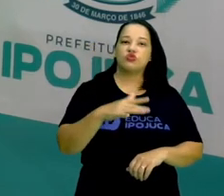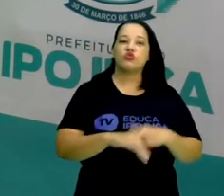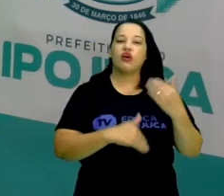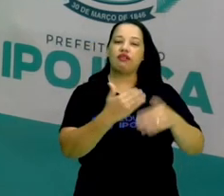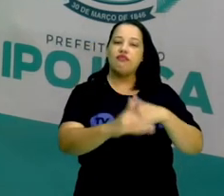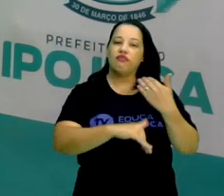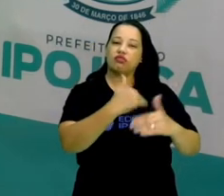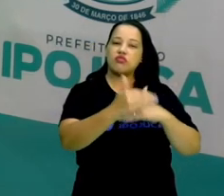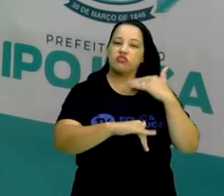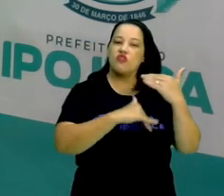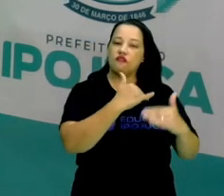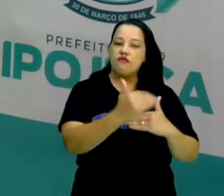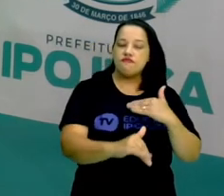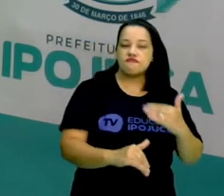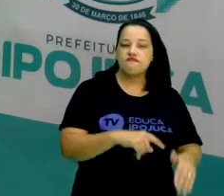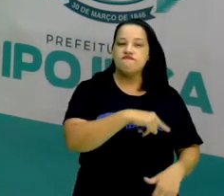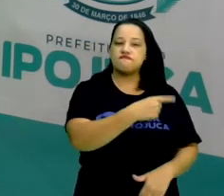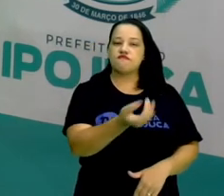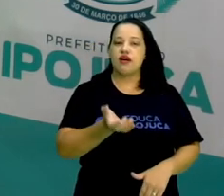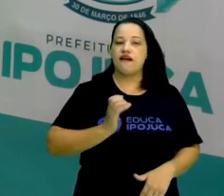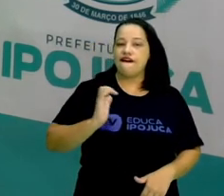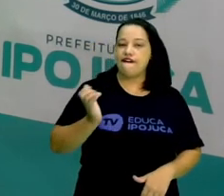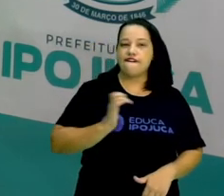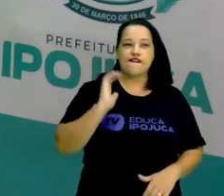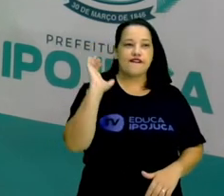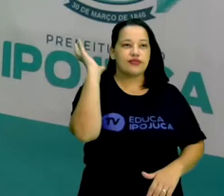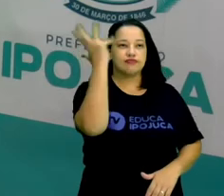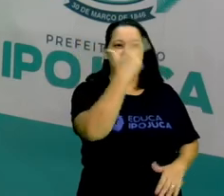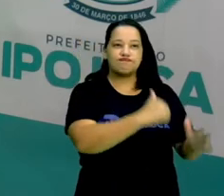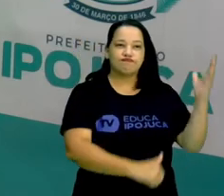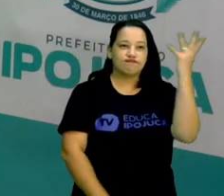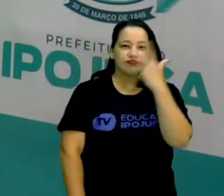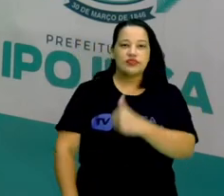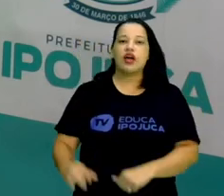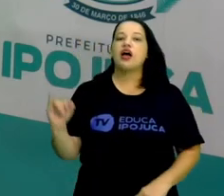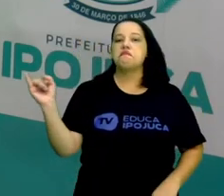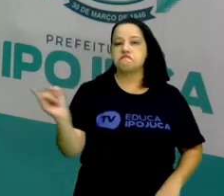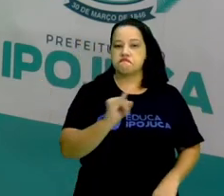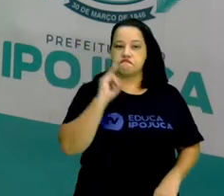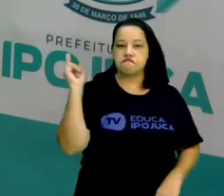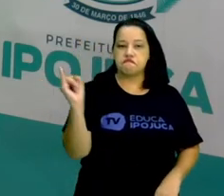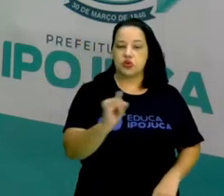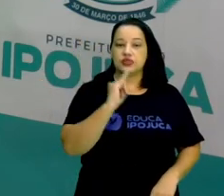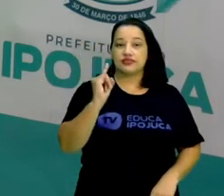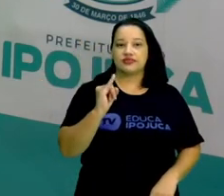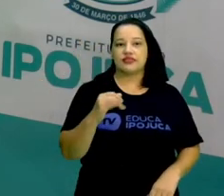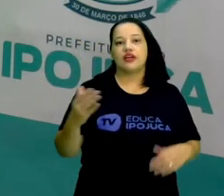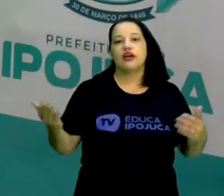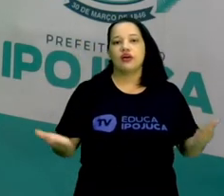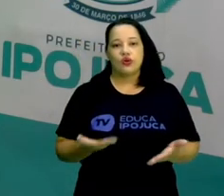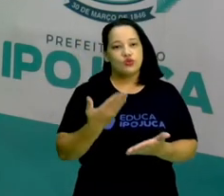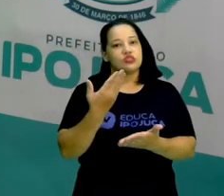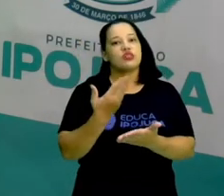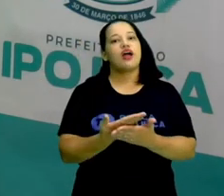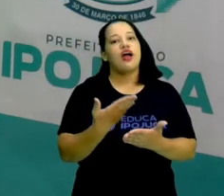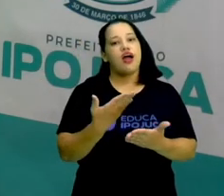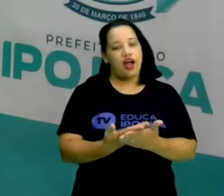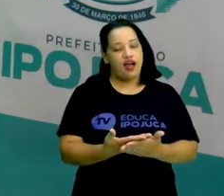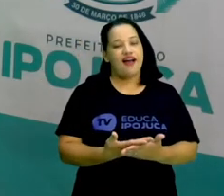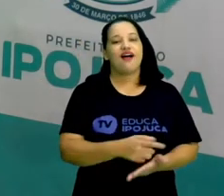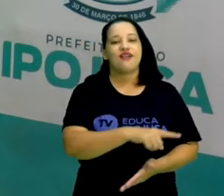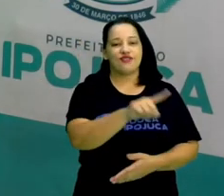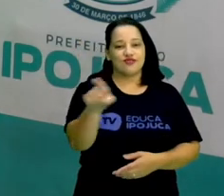desenvolvimento, sua riqueza e beleza é super importante. A nossa aula de hoje faz esse